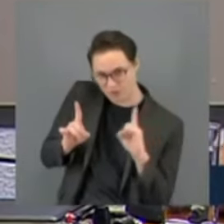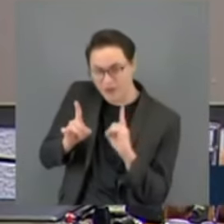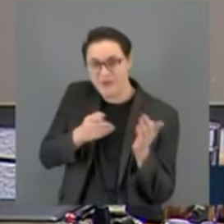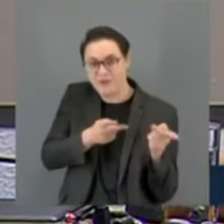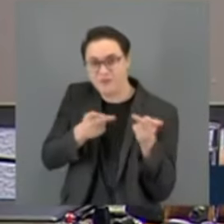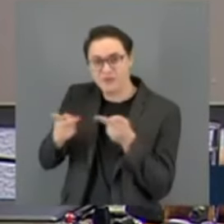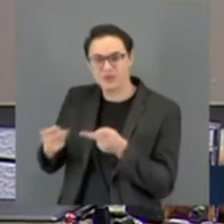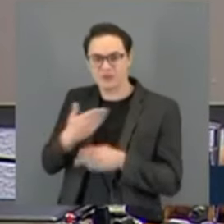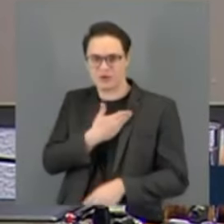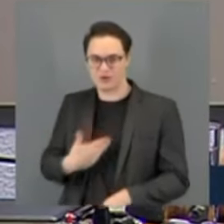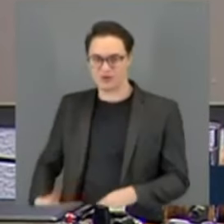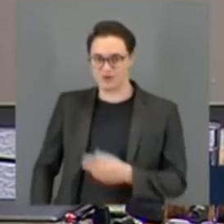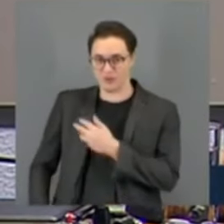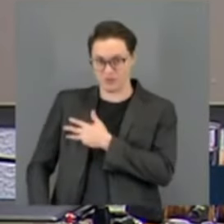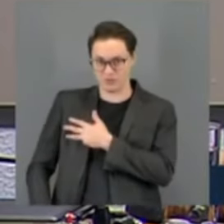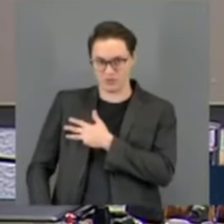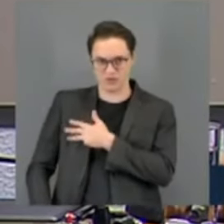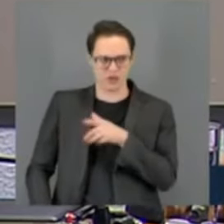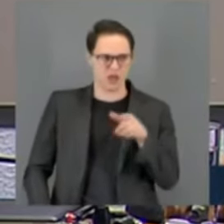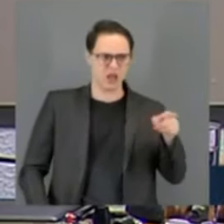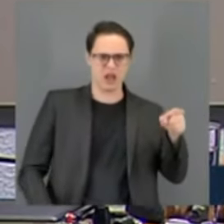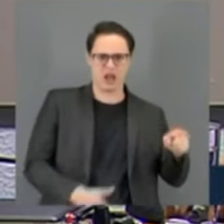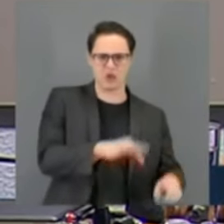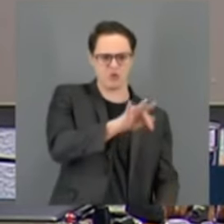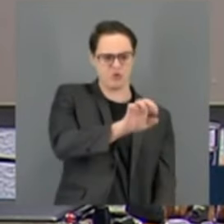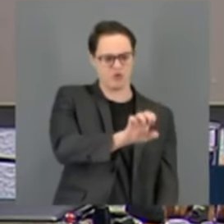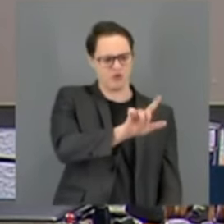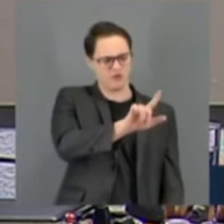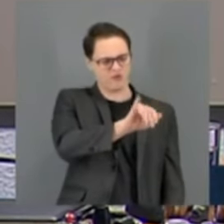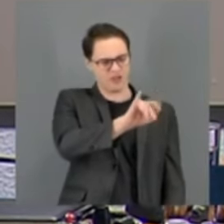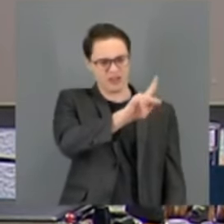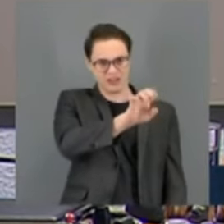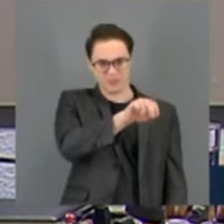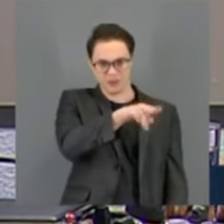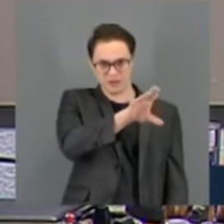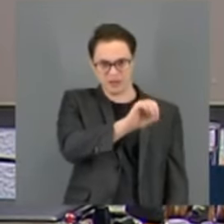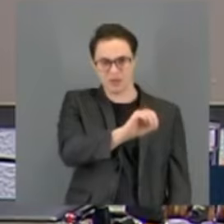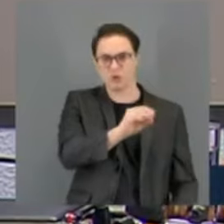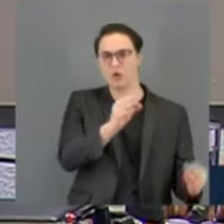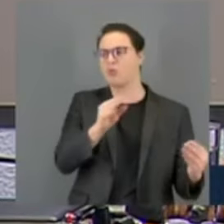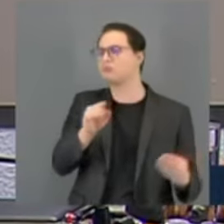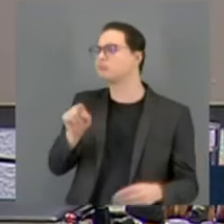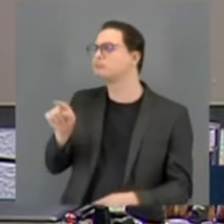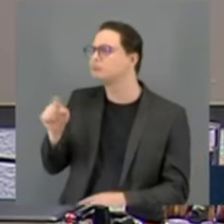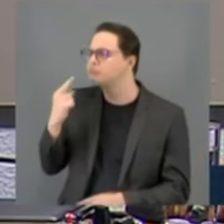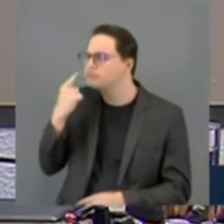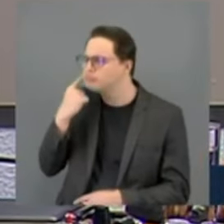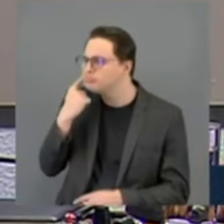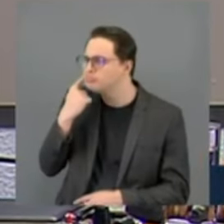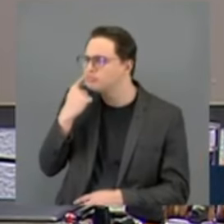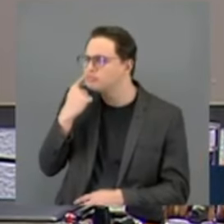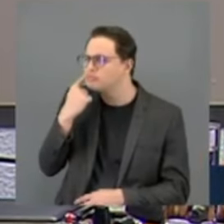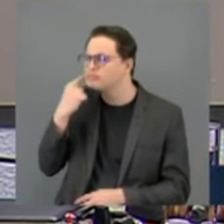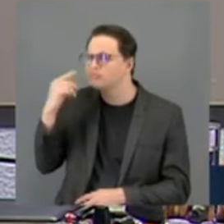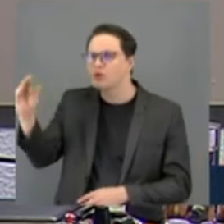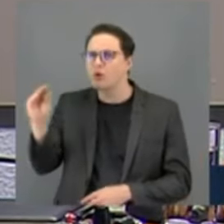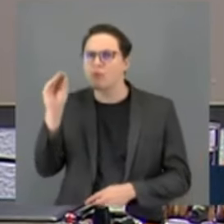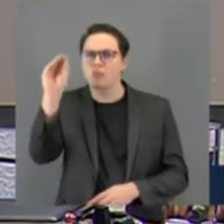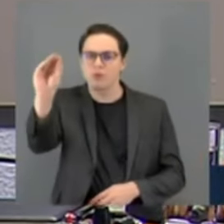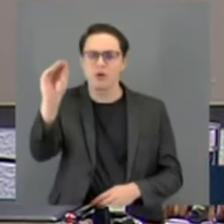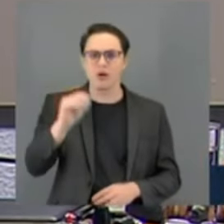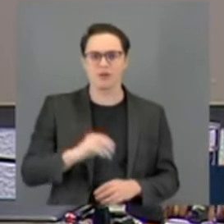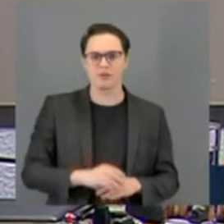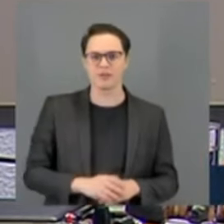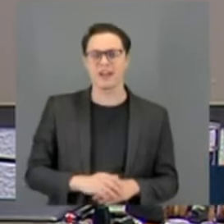Felipe Neto publicou o rosto dessa mulher dizendo quem financia a dama das fake news. Andresa